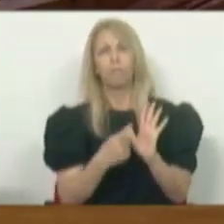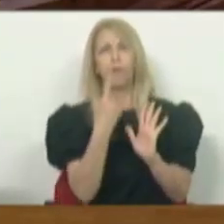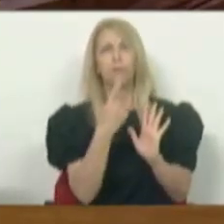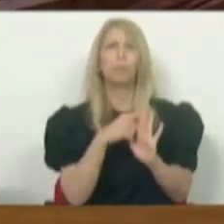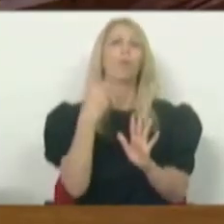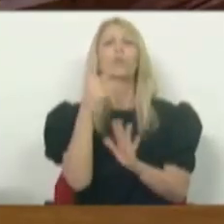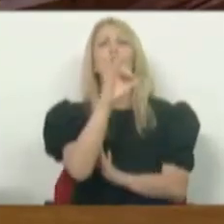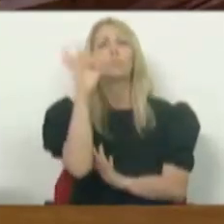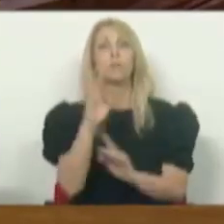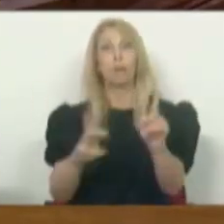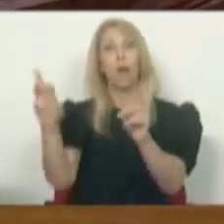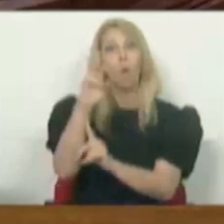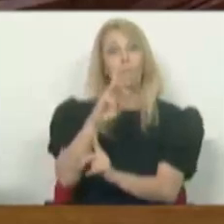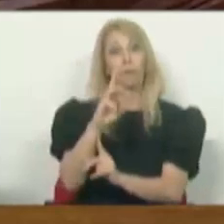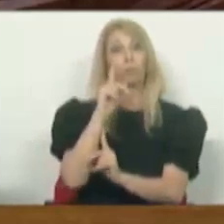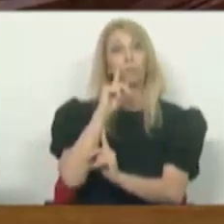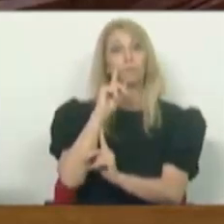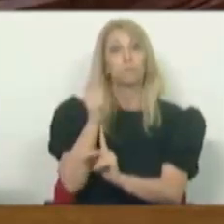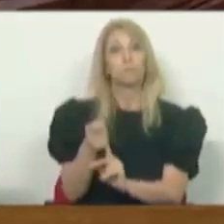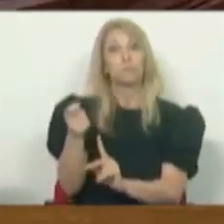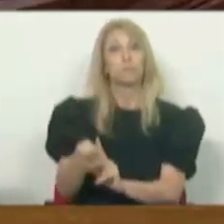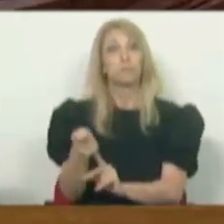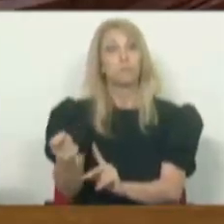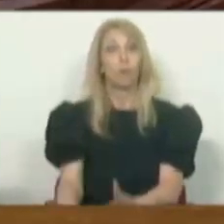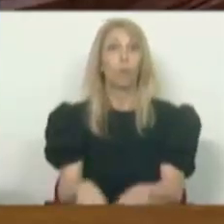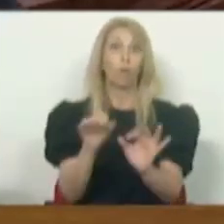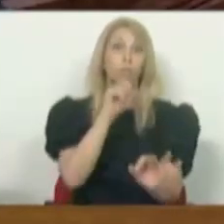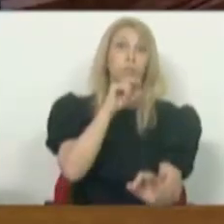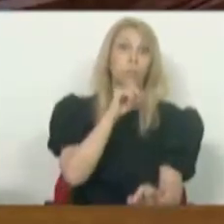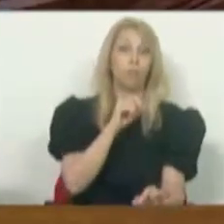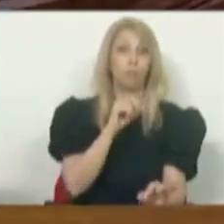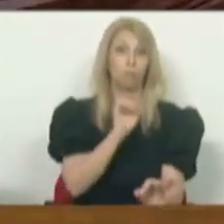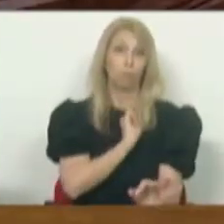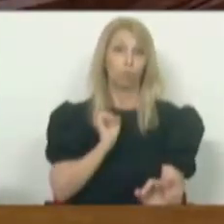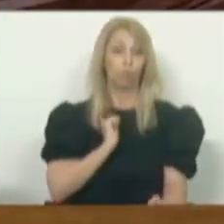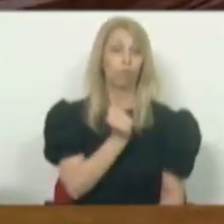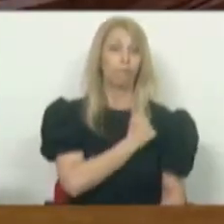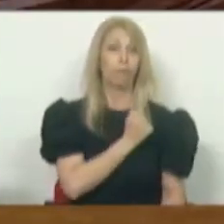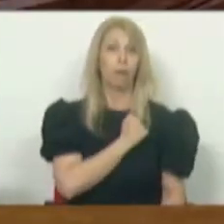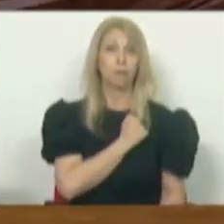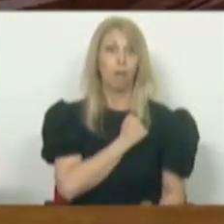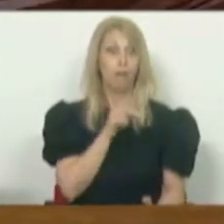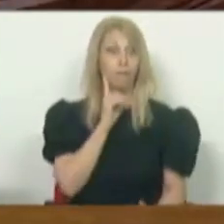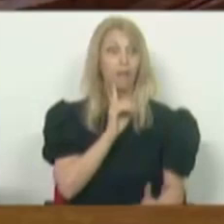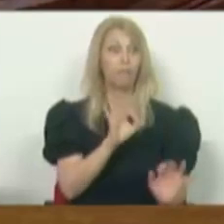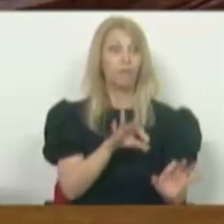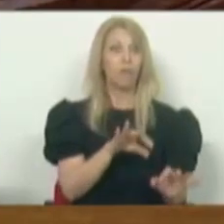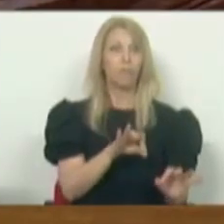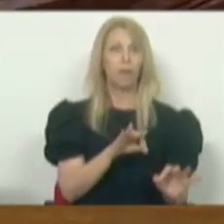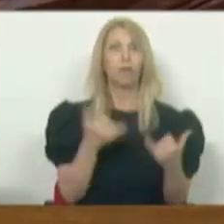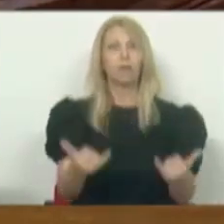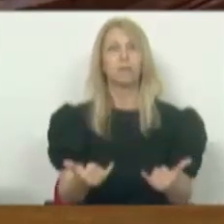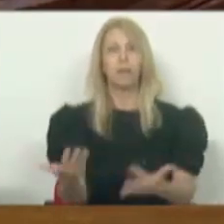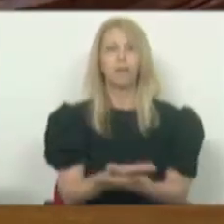das rendas, que é a possibilidade dos senhorios deixarem caducar os contratos e renegociá-los por alta, o projeto de resolução que hoje